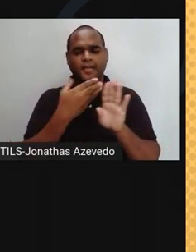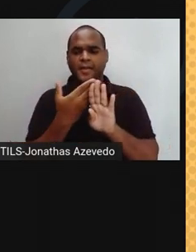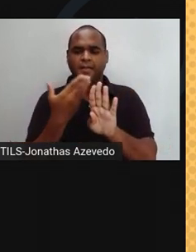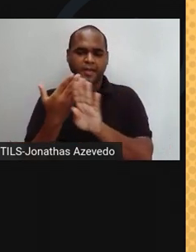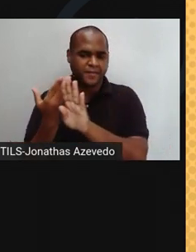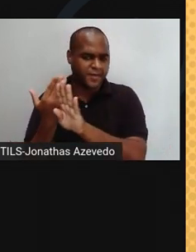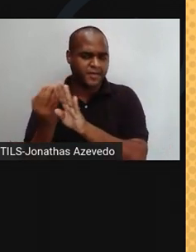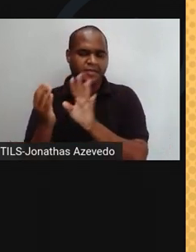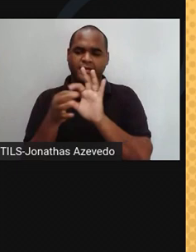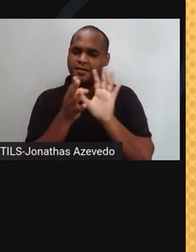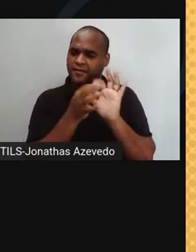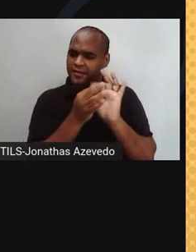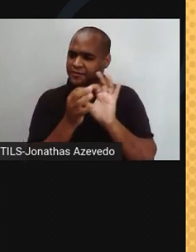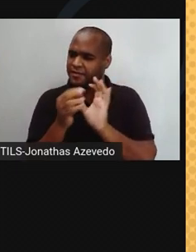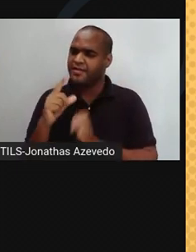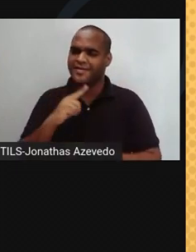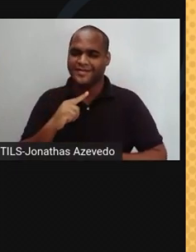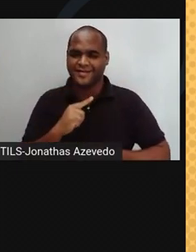movem livremente.